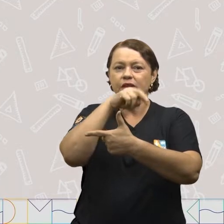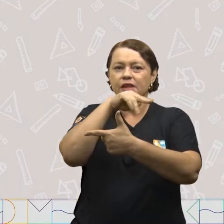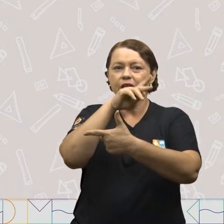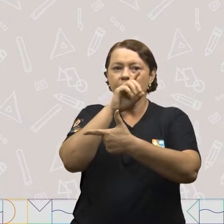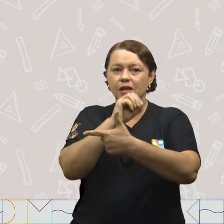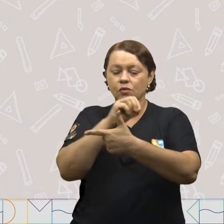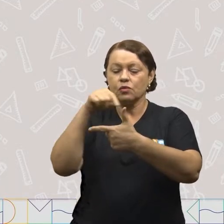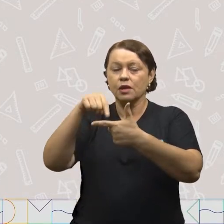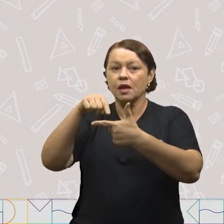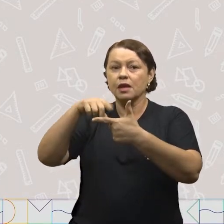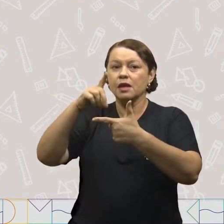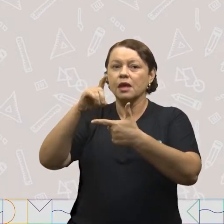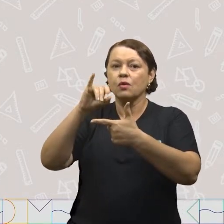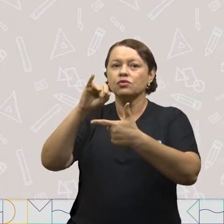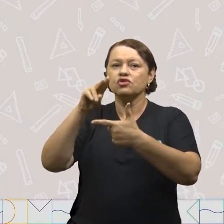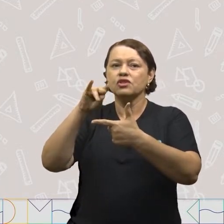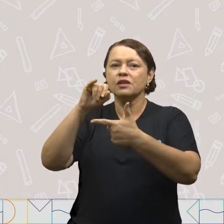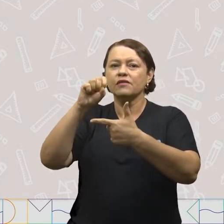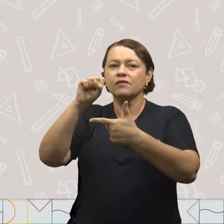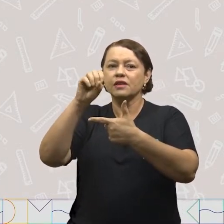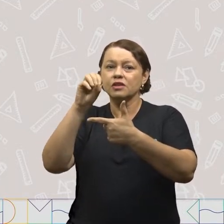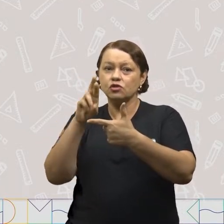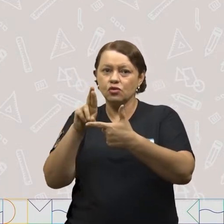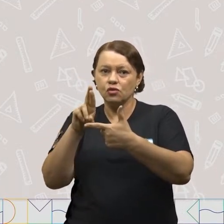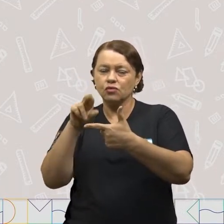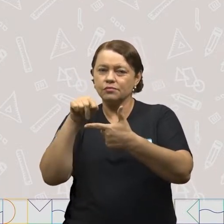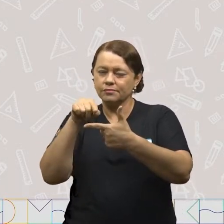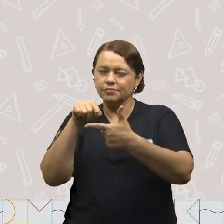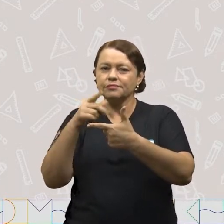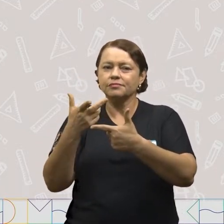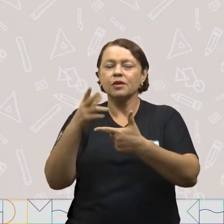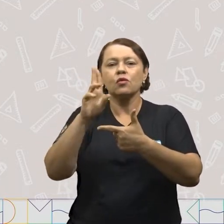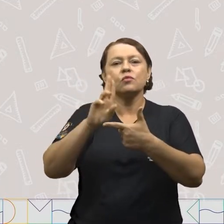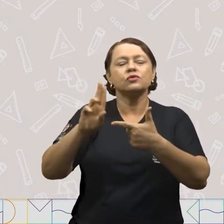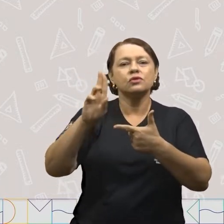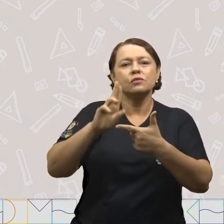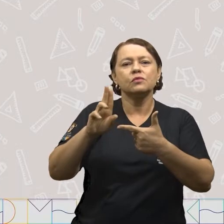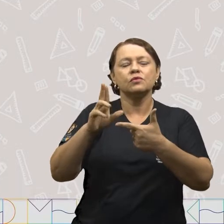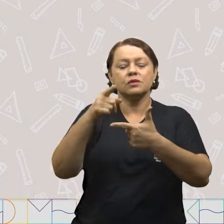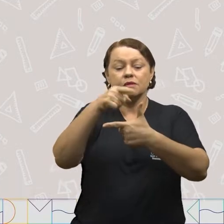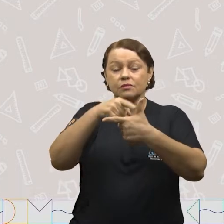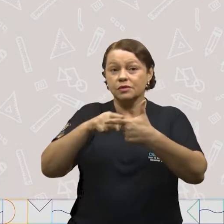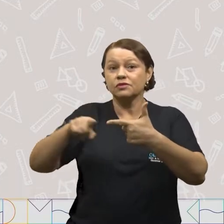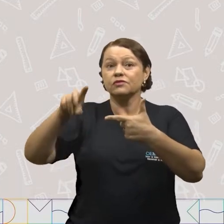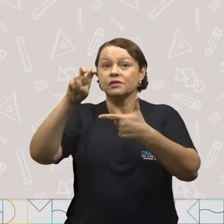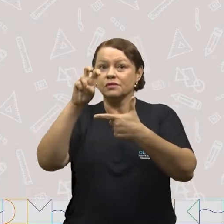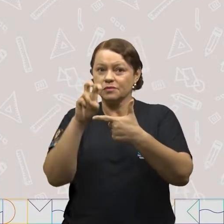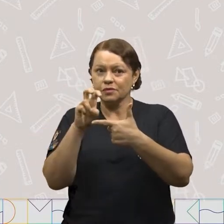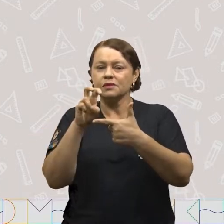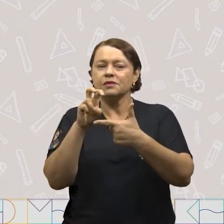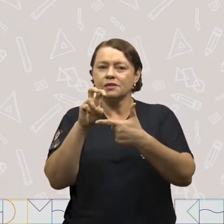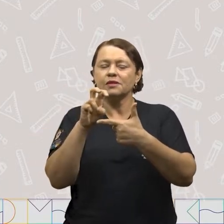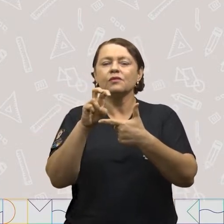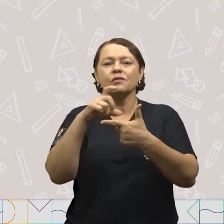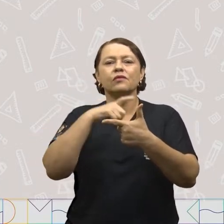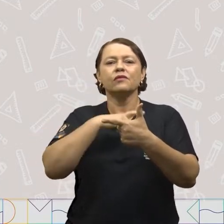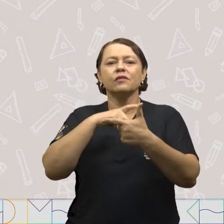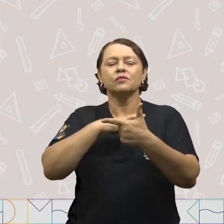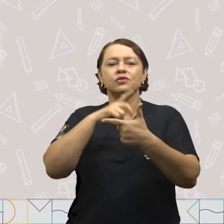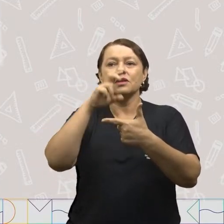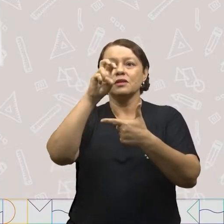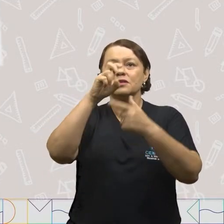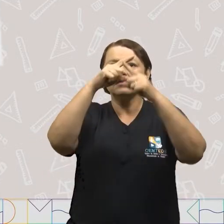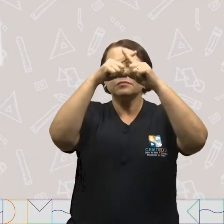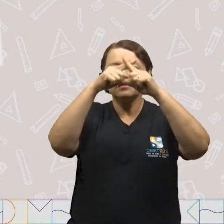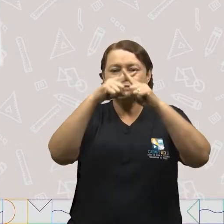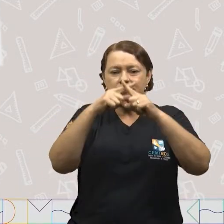cinco é o nosso divisor. Como estamos trabalhando com a divisão por cinco, vamos ter a tabuada